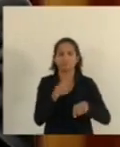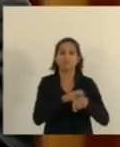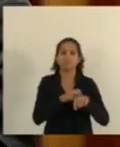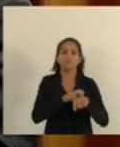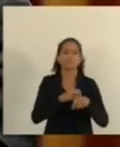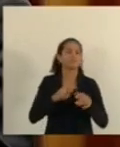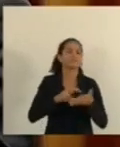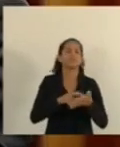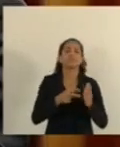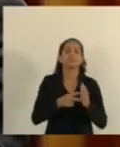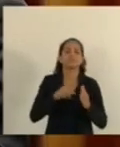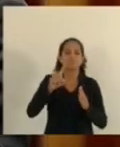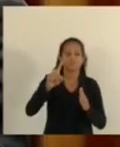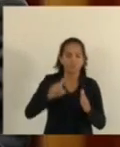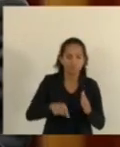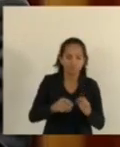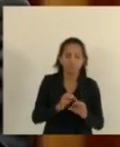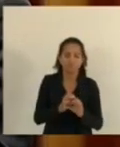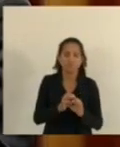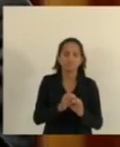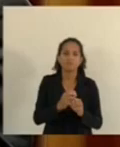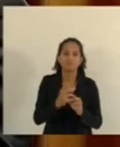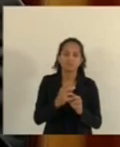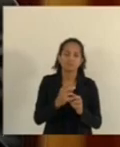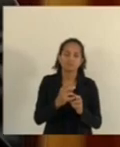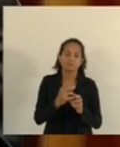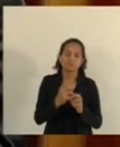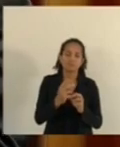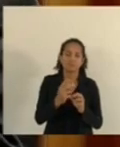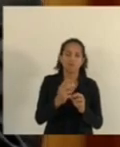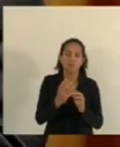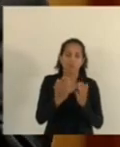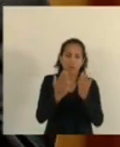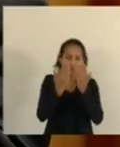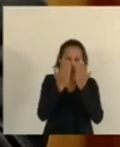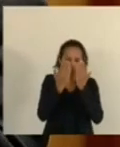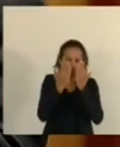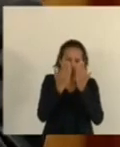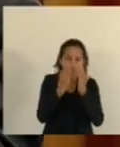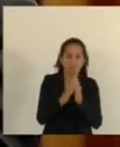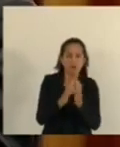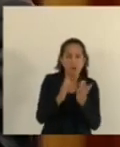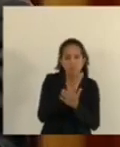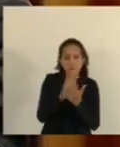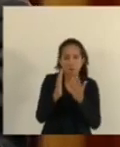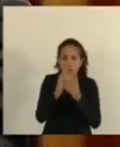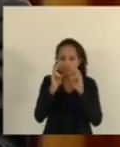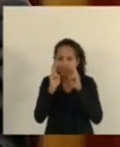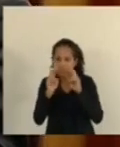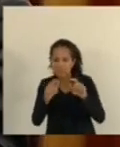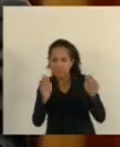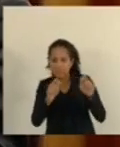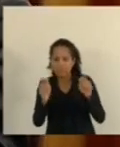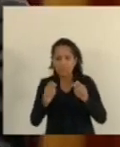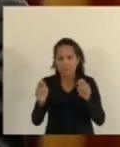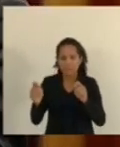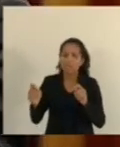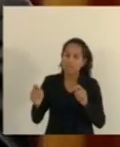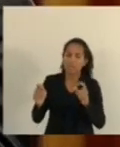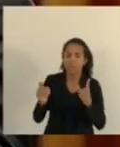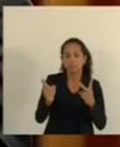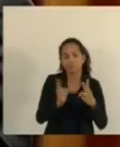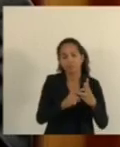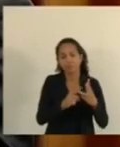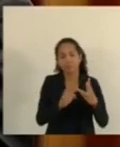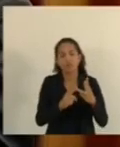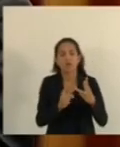Que essa pessoa É portadora De uma deficiência Visual Mas ela enxerga Alguma coisa Mesmo que seja Muito pouco Mas ela enxerga